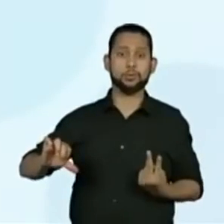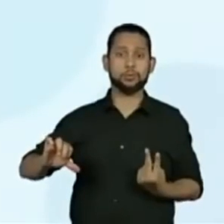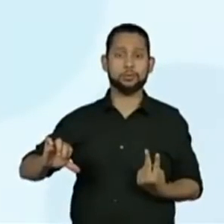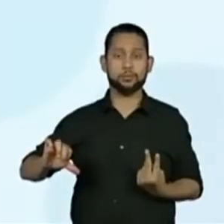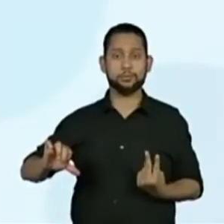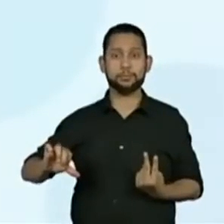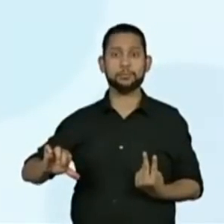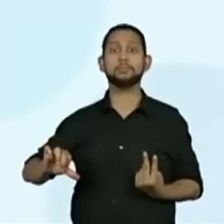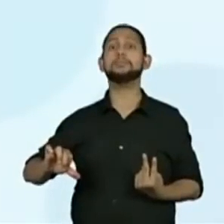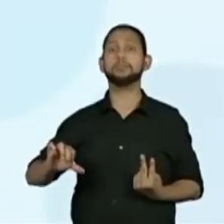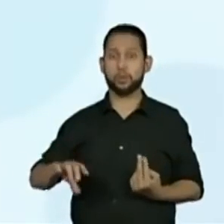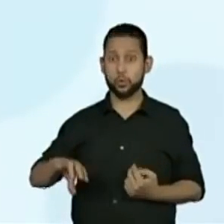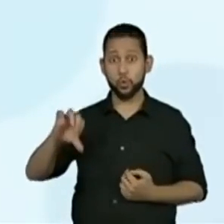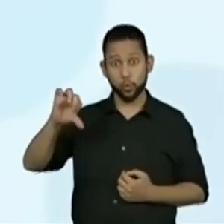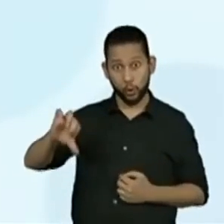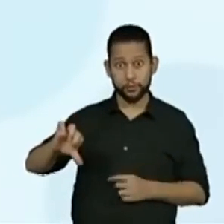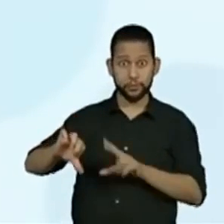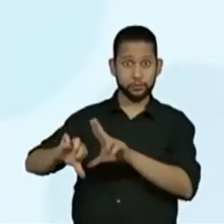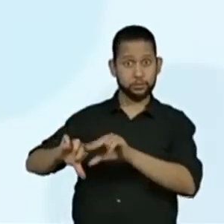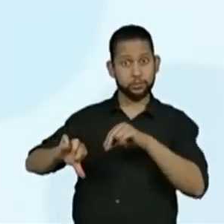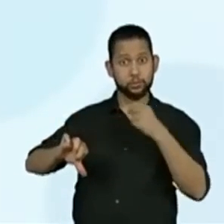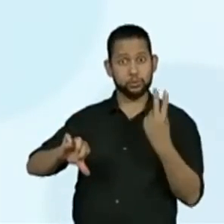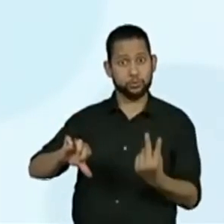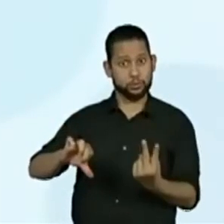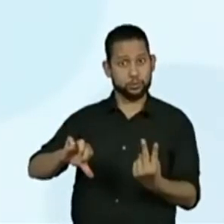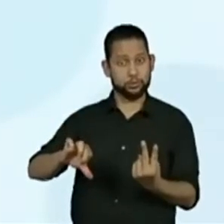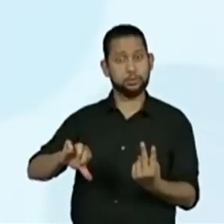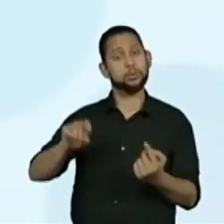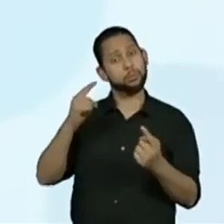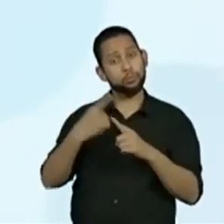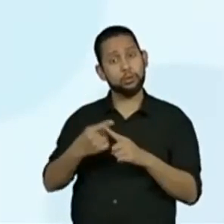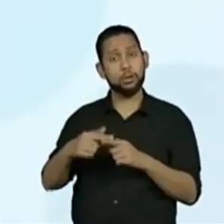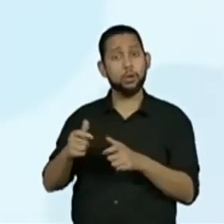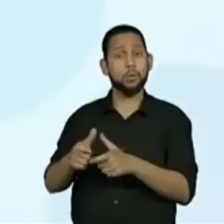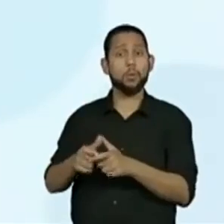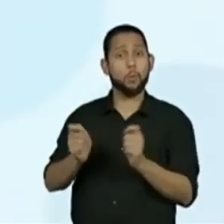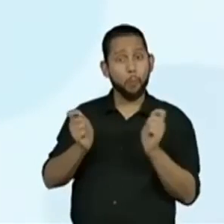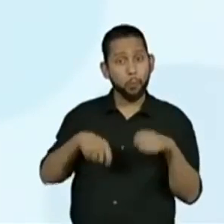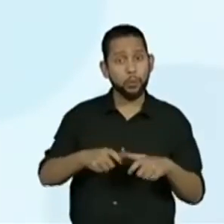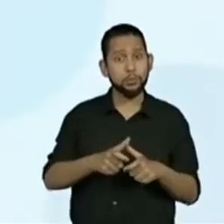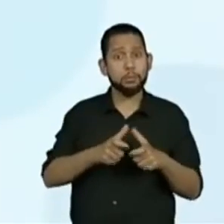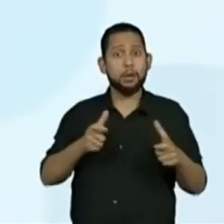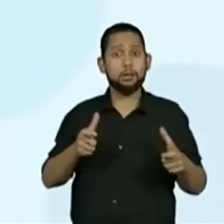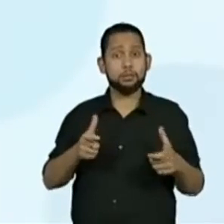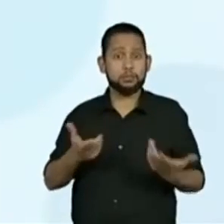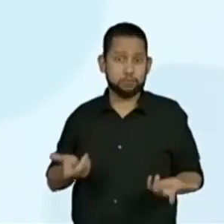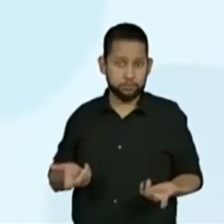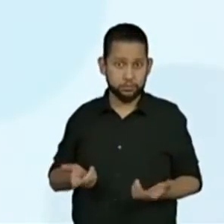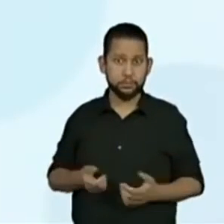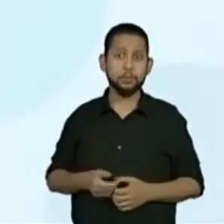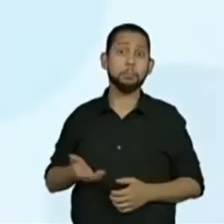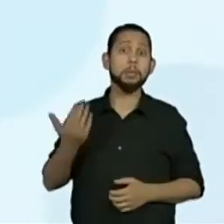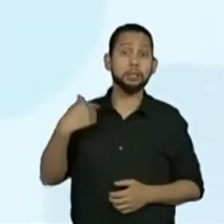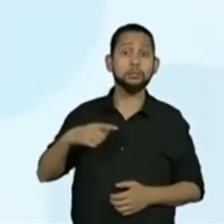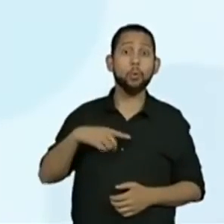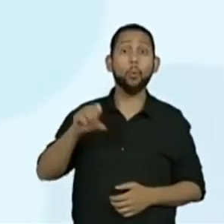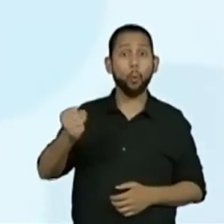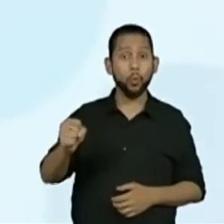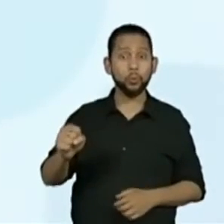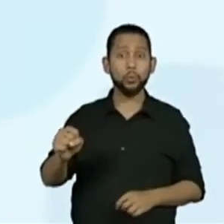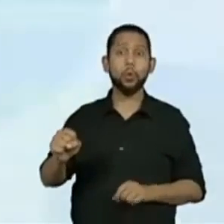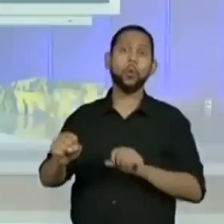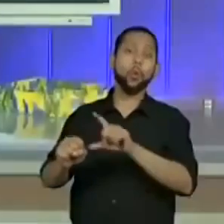também acabei aumentando o quê? As minhas possibilidades. Certo? Galerinha, vamos lá.